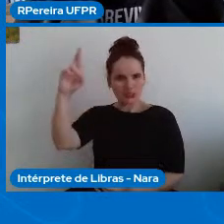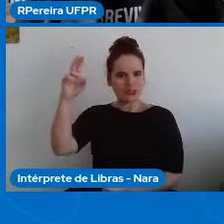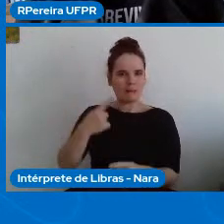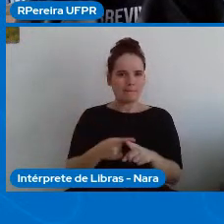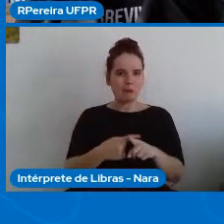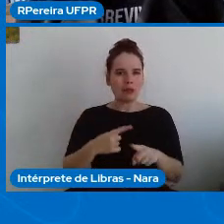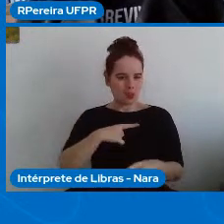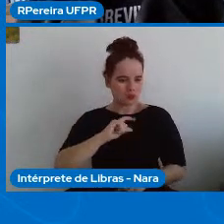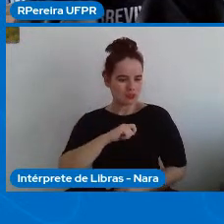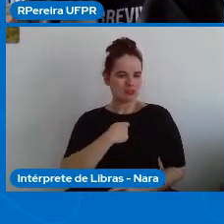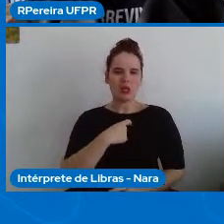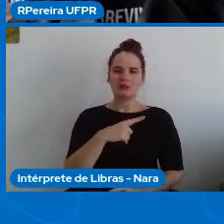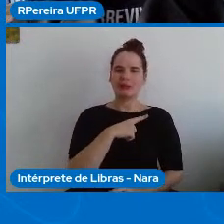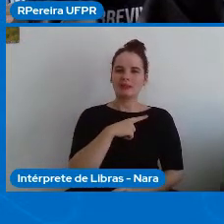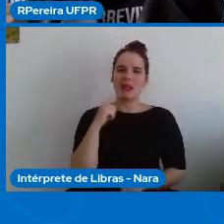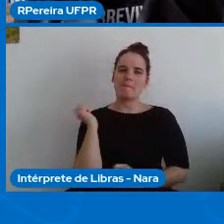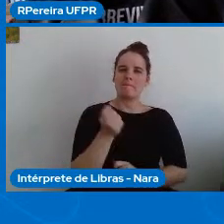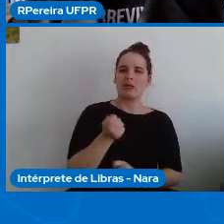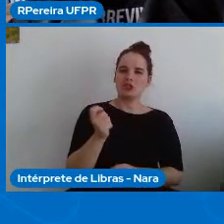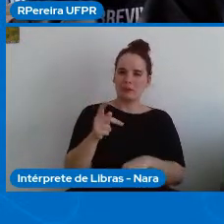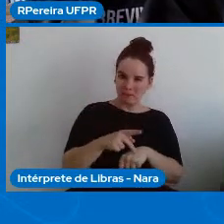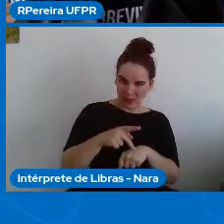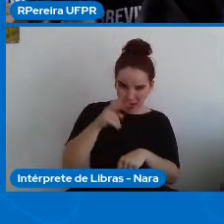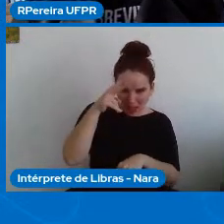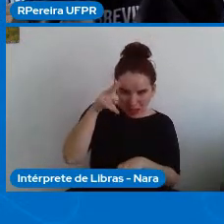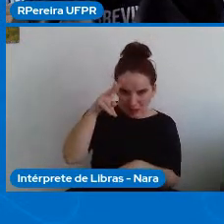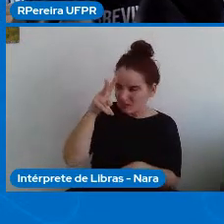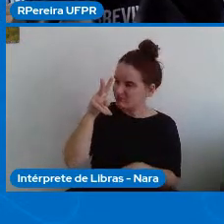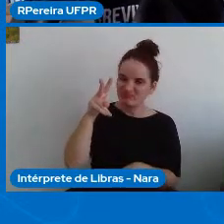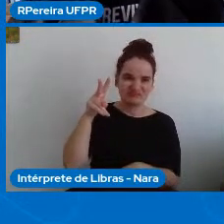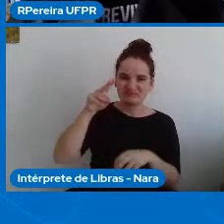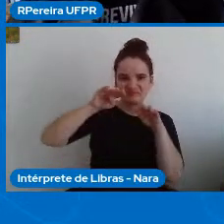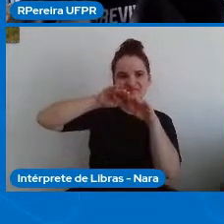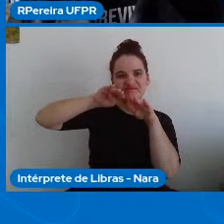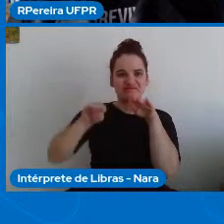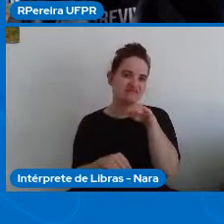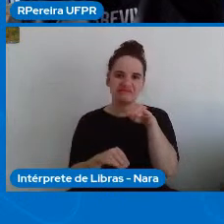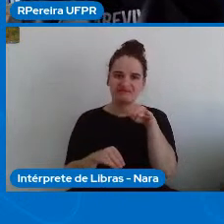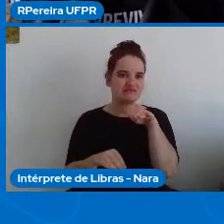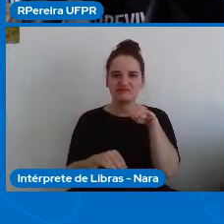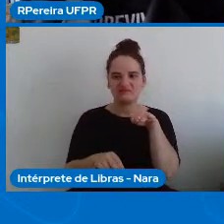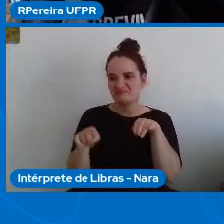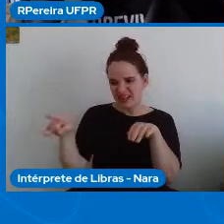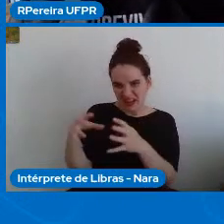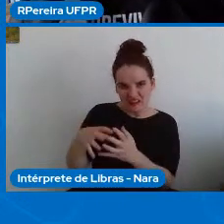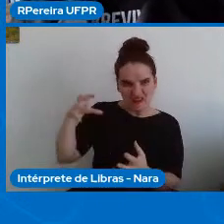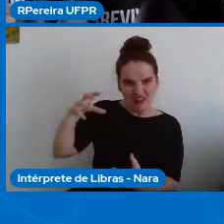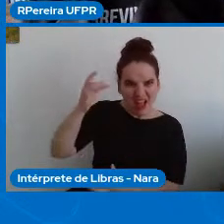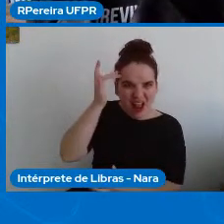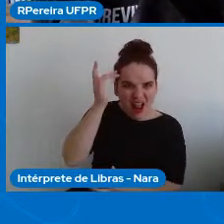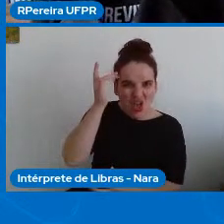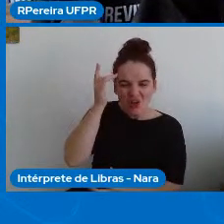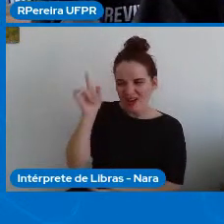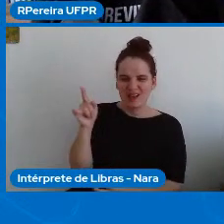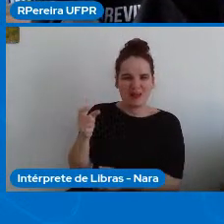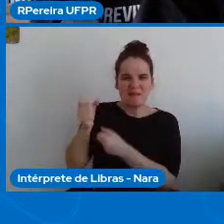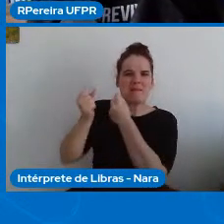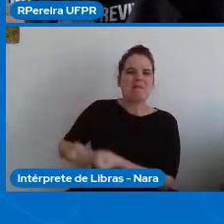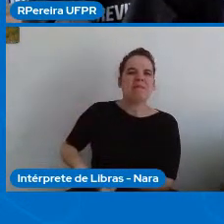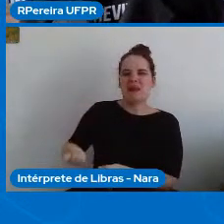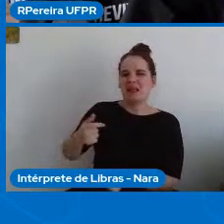pedra, já não eram mais, passaram a ser considerados um peso na vida da tribo. E isso